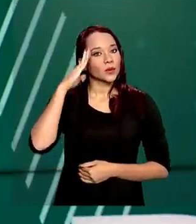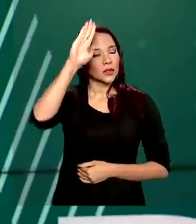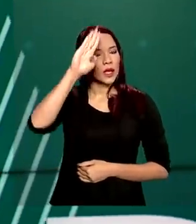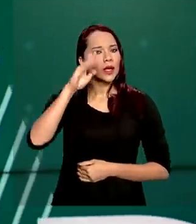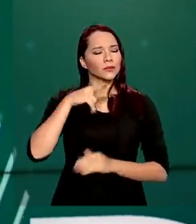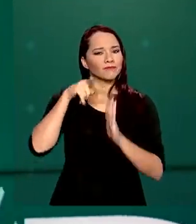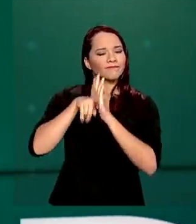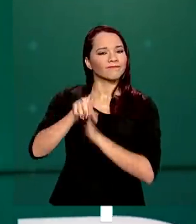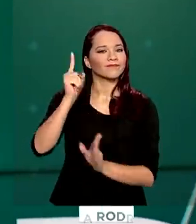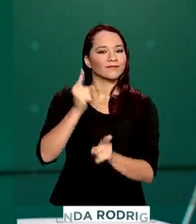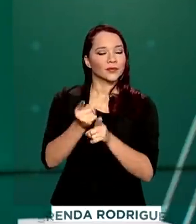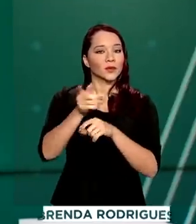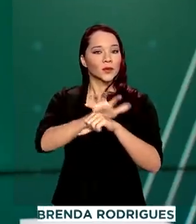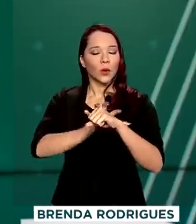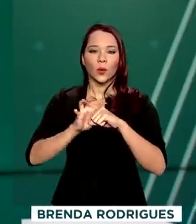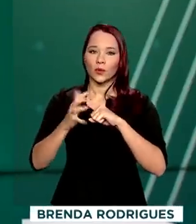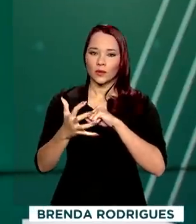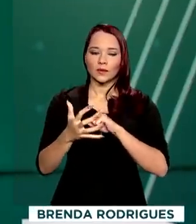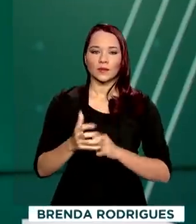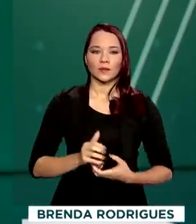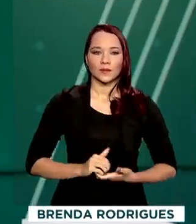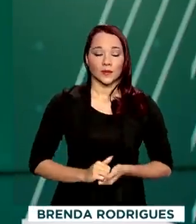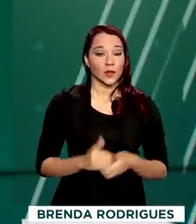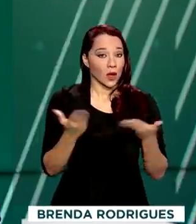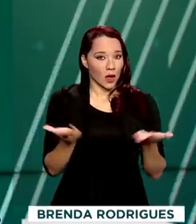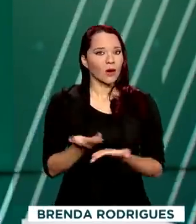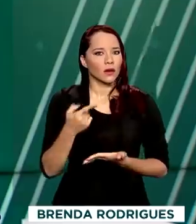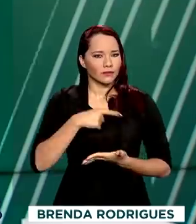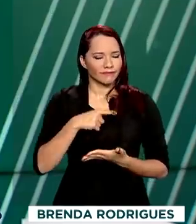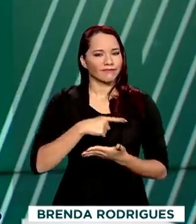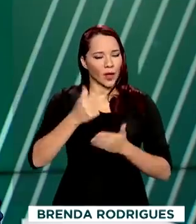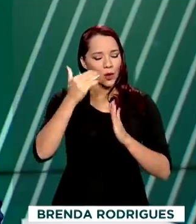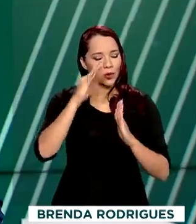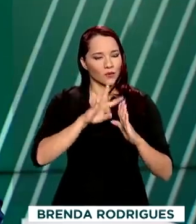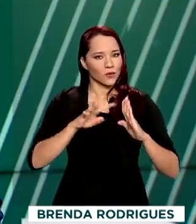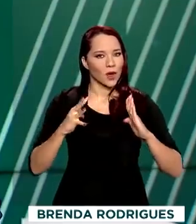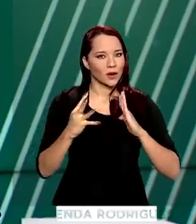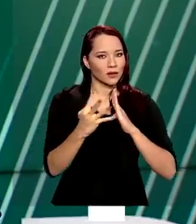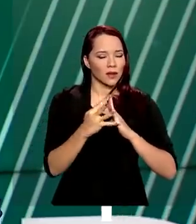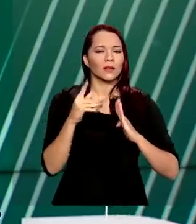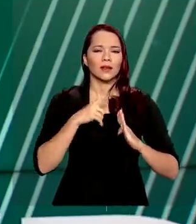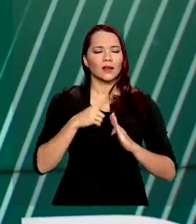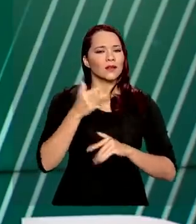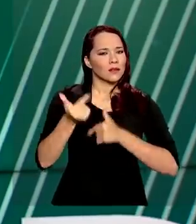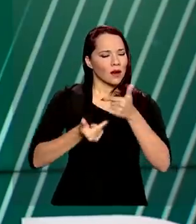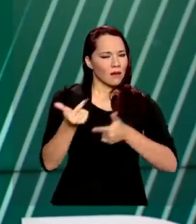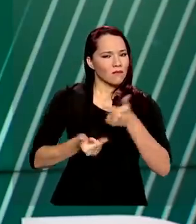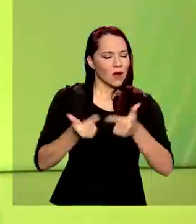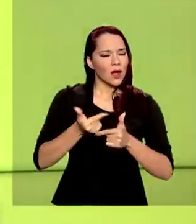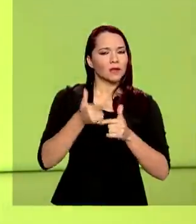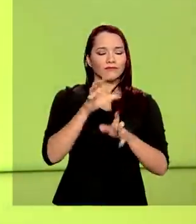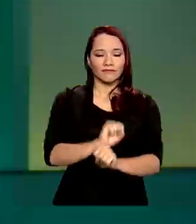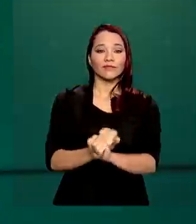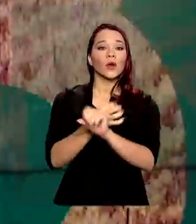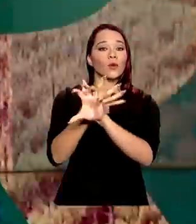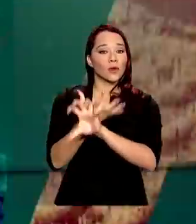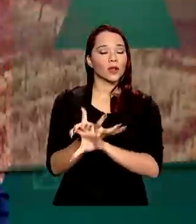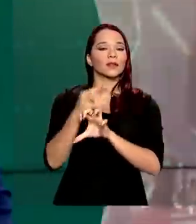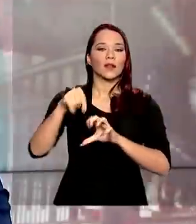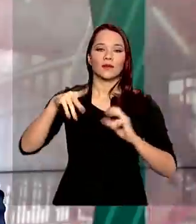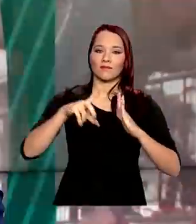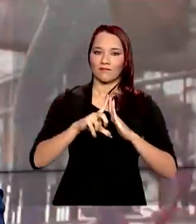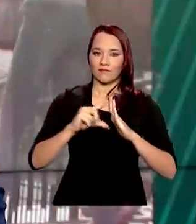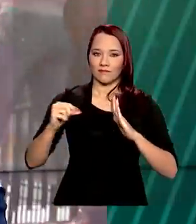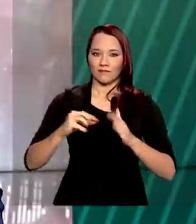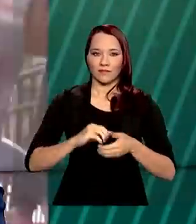foi diagnosticado com Covid-19. Agora ele cumpre quarentena e segue a rotina de trabalho por videoconferência do Palácio